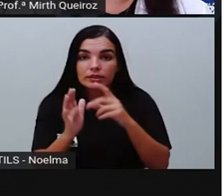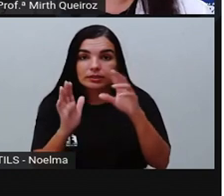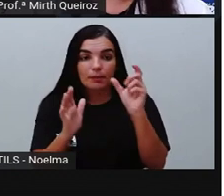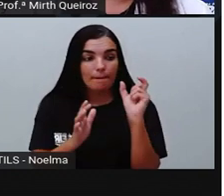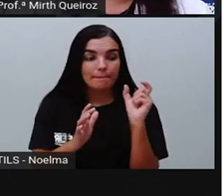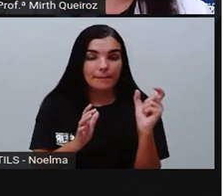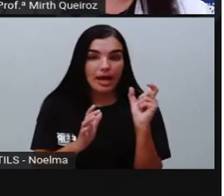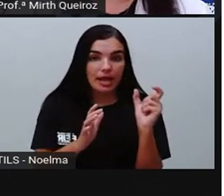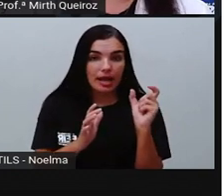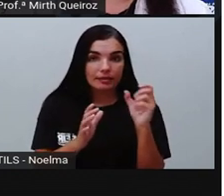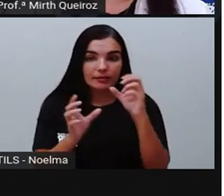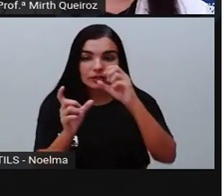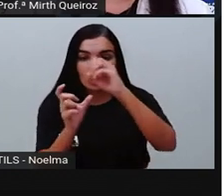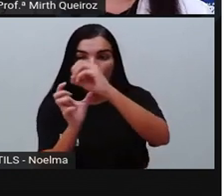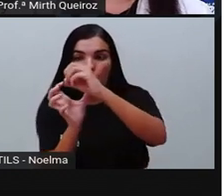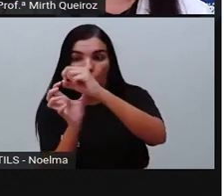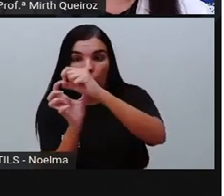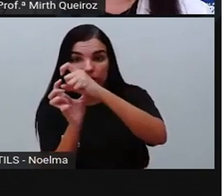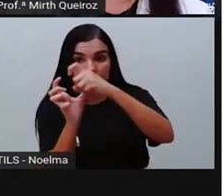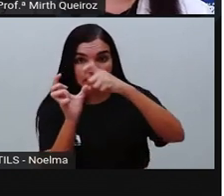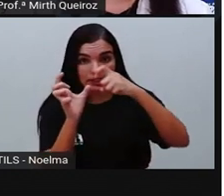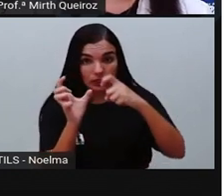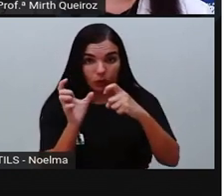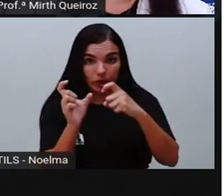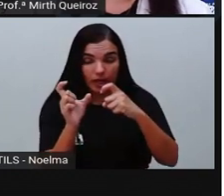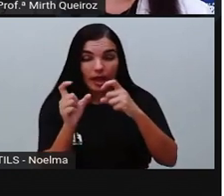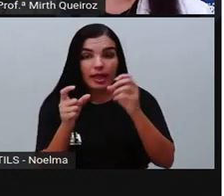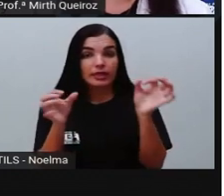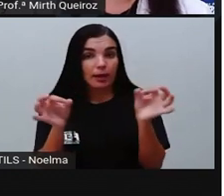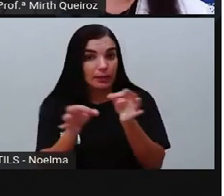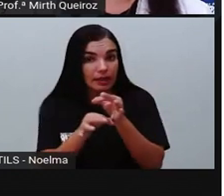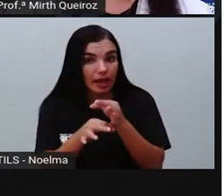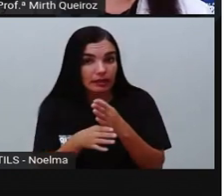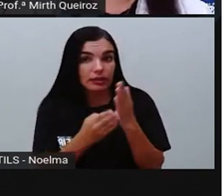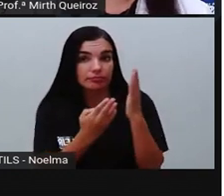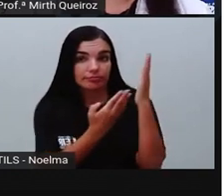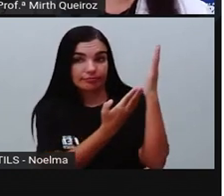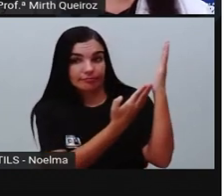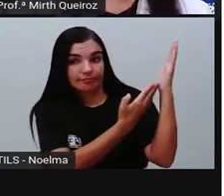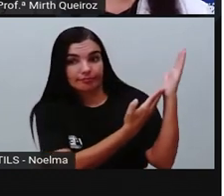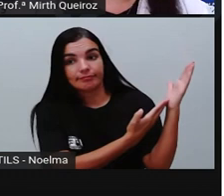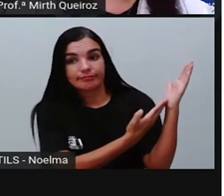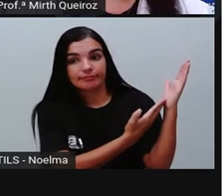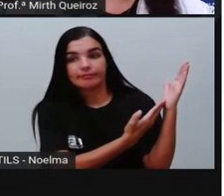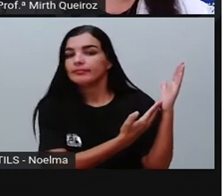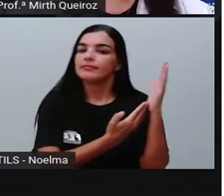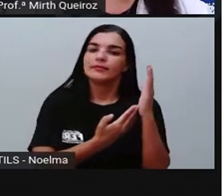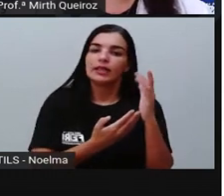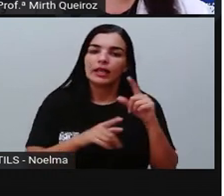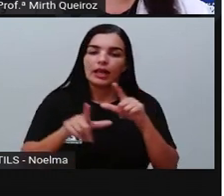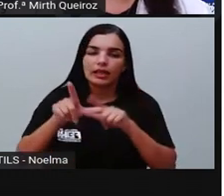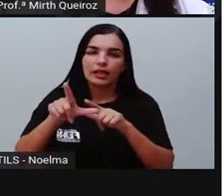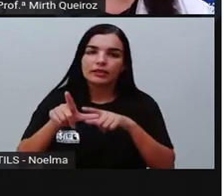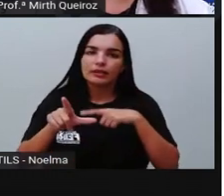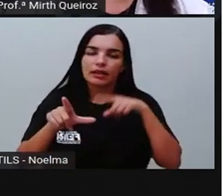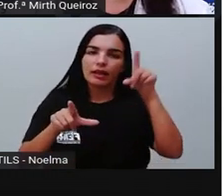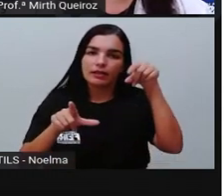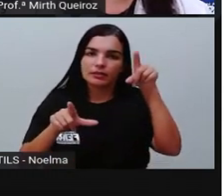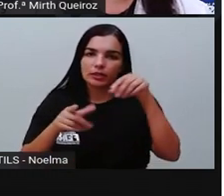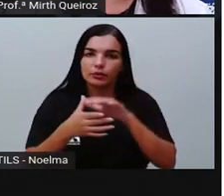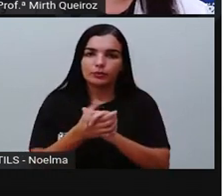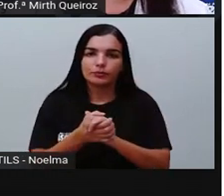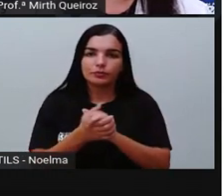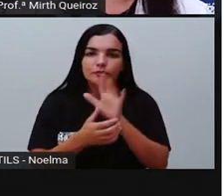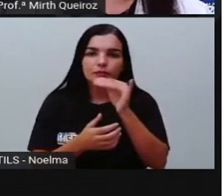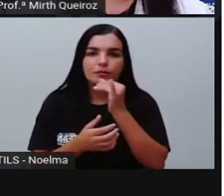oxítonas, né? Terminadas nessas letras, né? Vão receber acento. Aí, nós